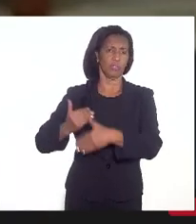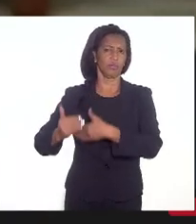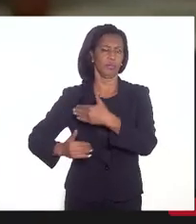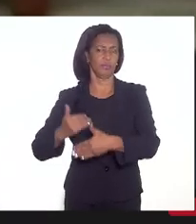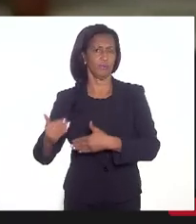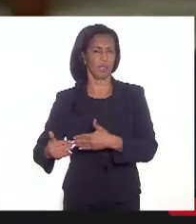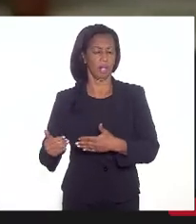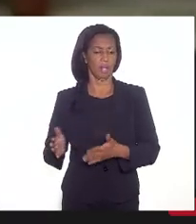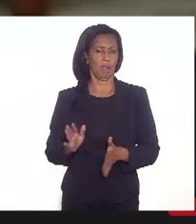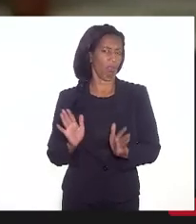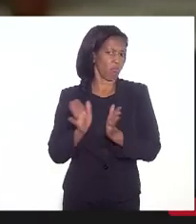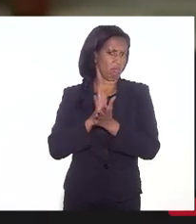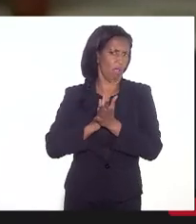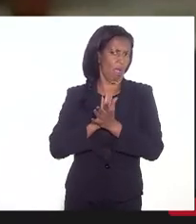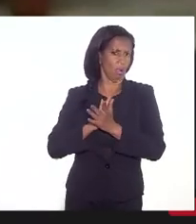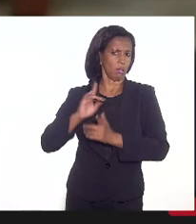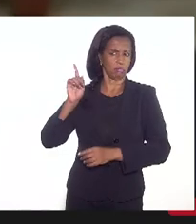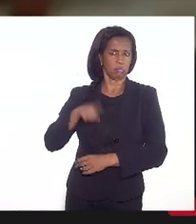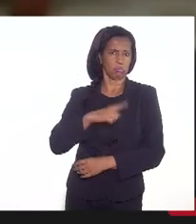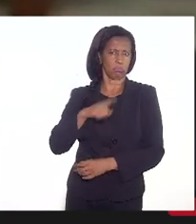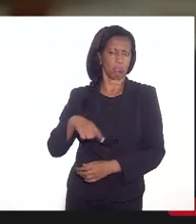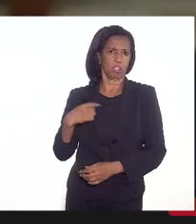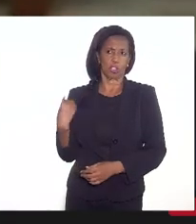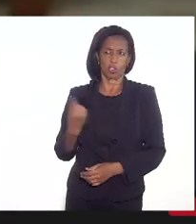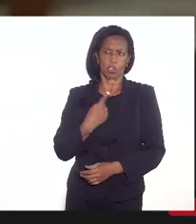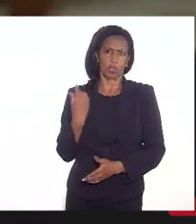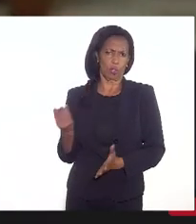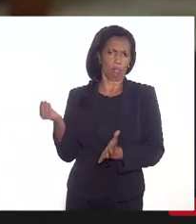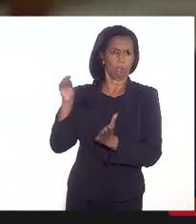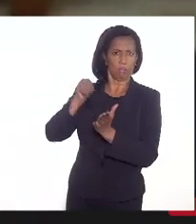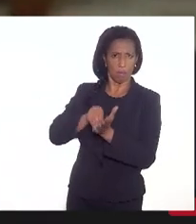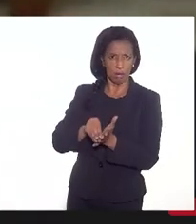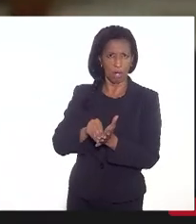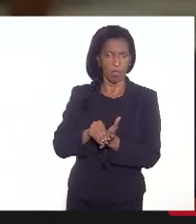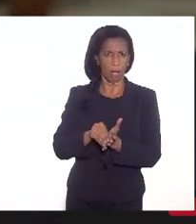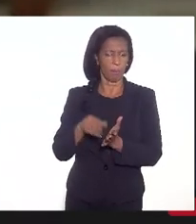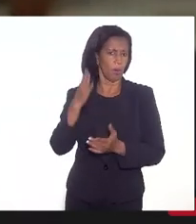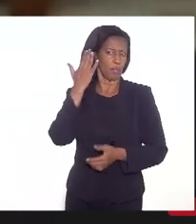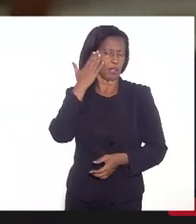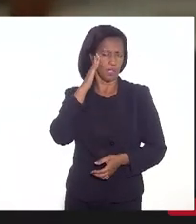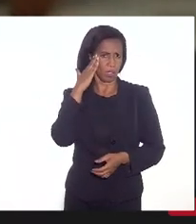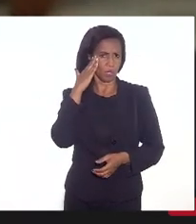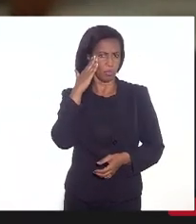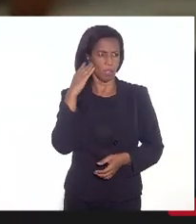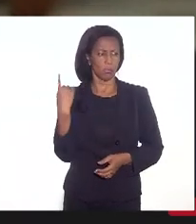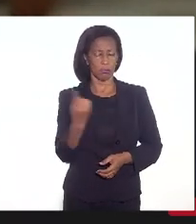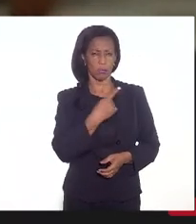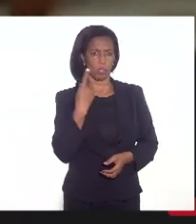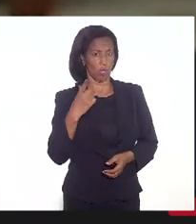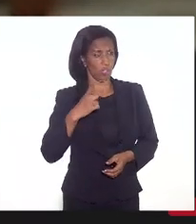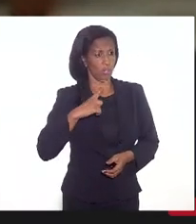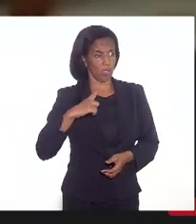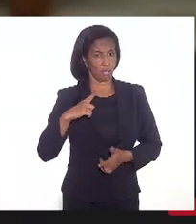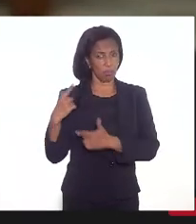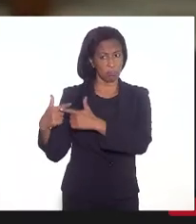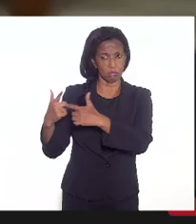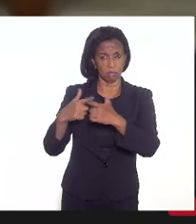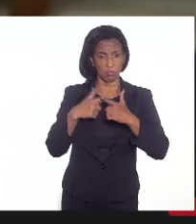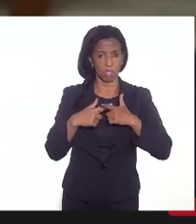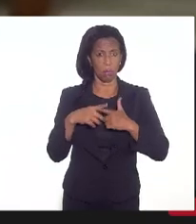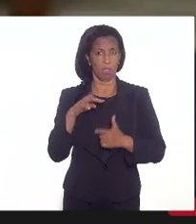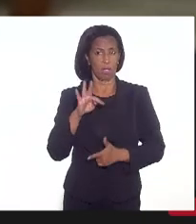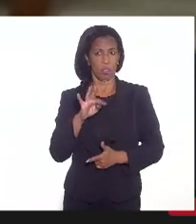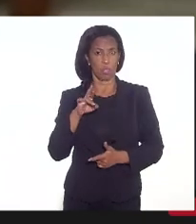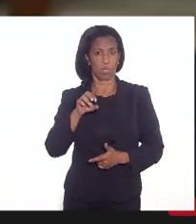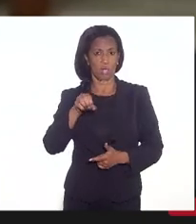nada impede de nós colocarmos isso pelo entendimento que a gente tem os prejuízos, mas o Tesouro vai falar,